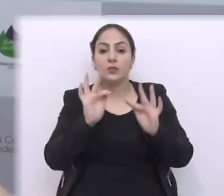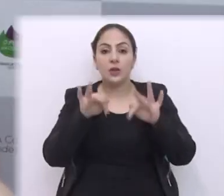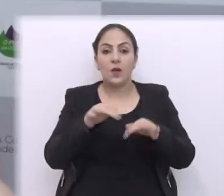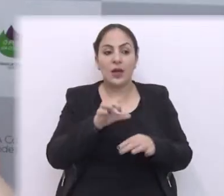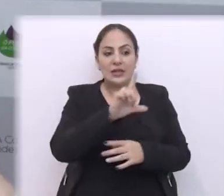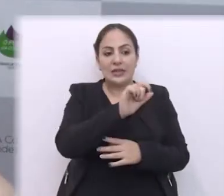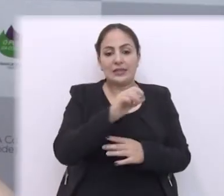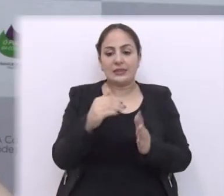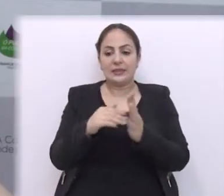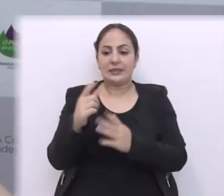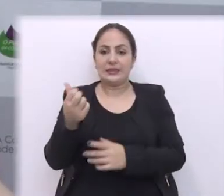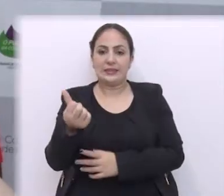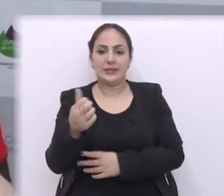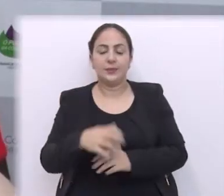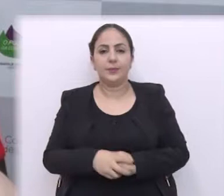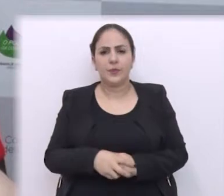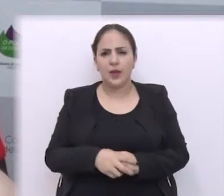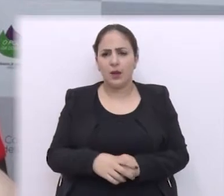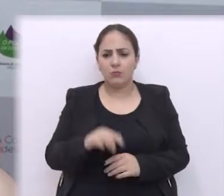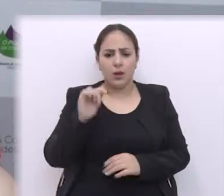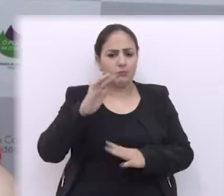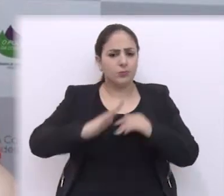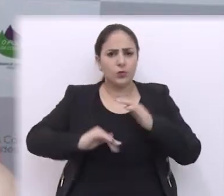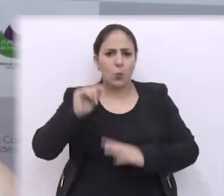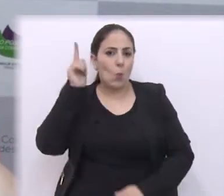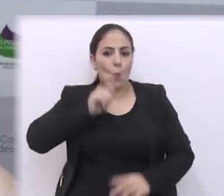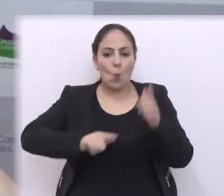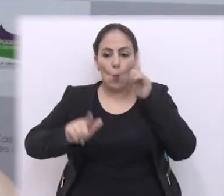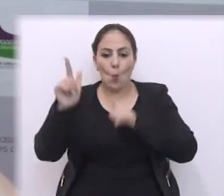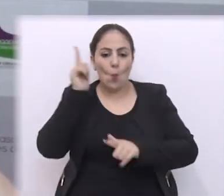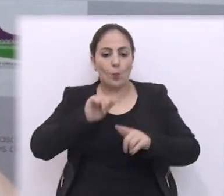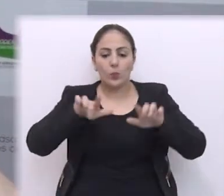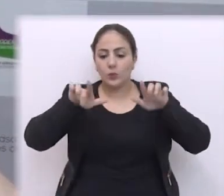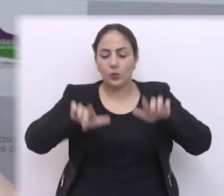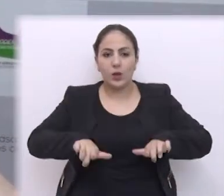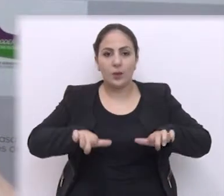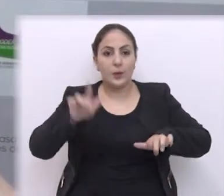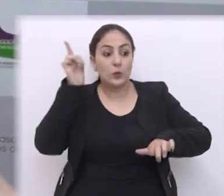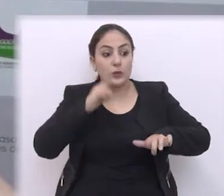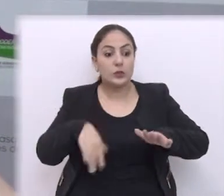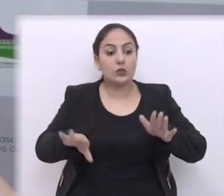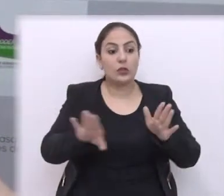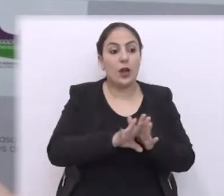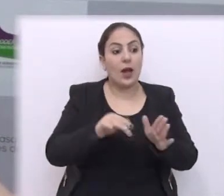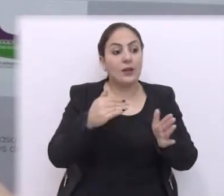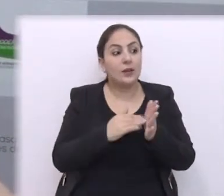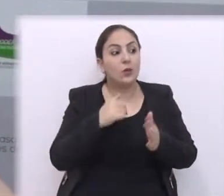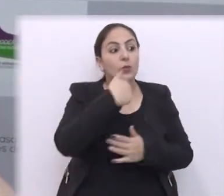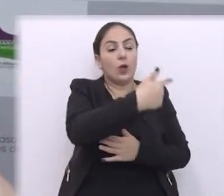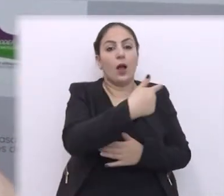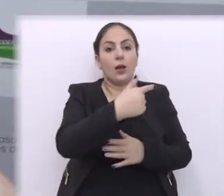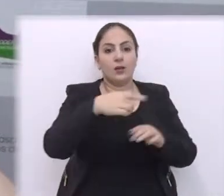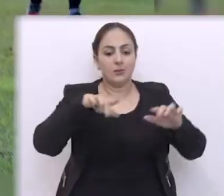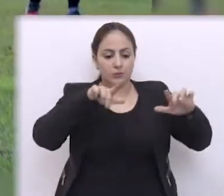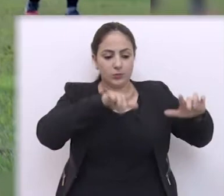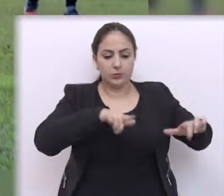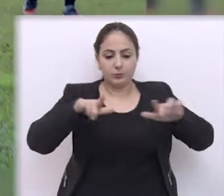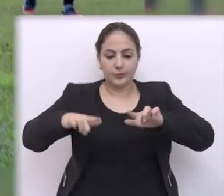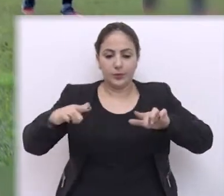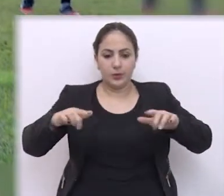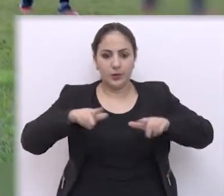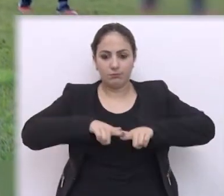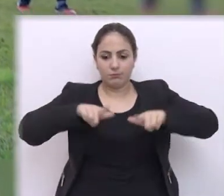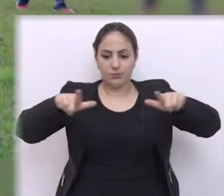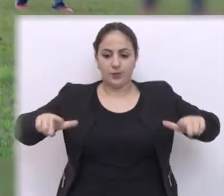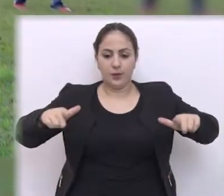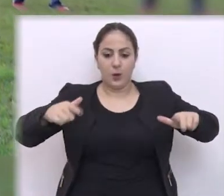O rugby ele é um esporte praticamente de conquista que tem que conquistar território para chegar até o outro lado do campo e marcar